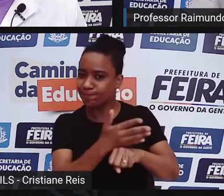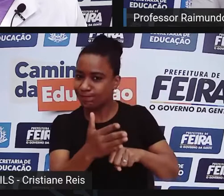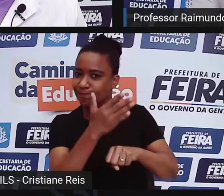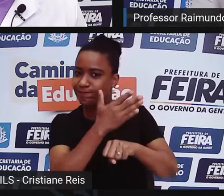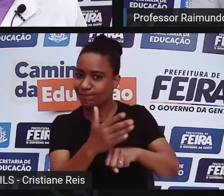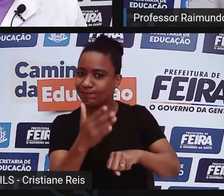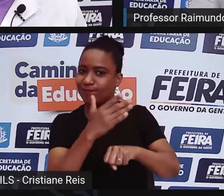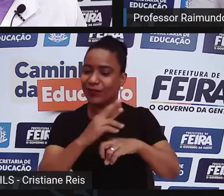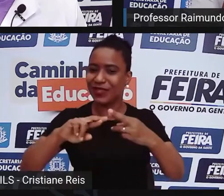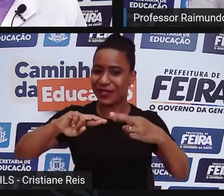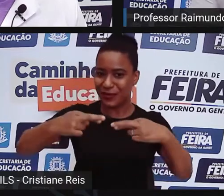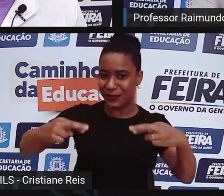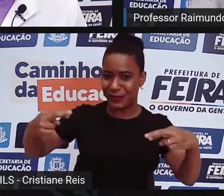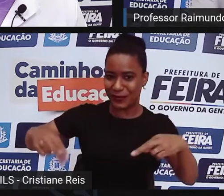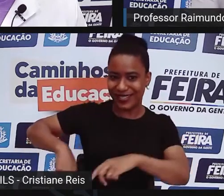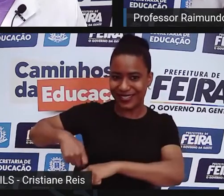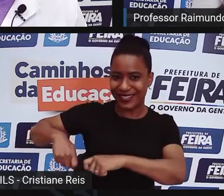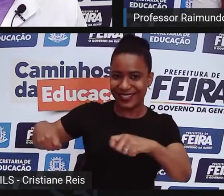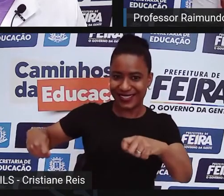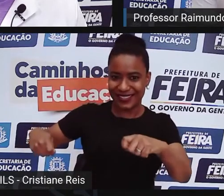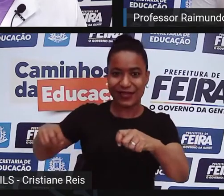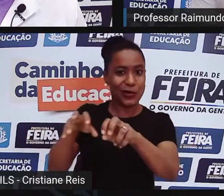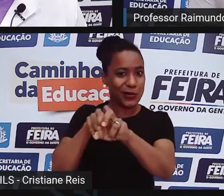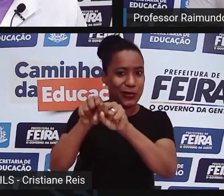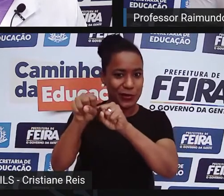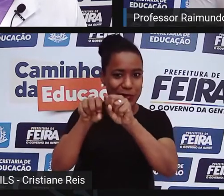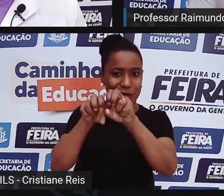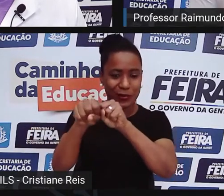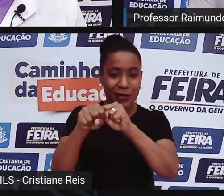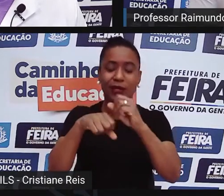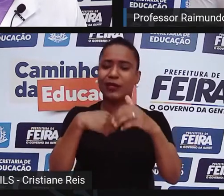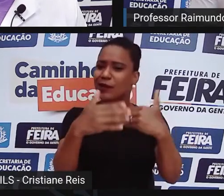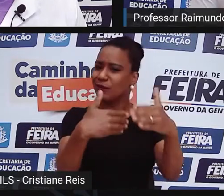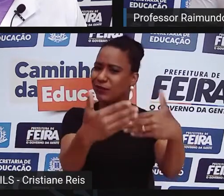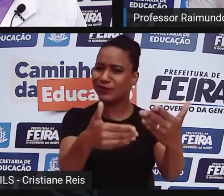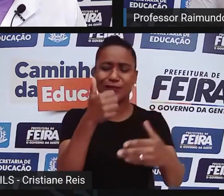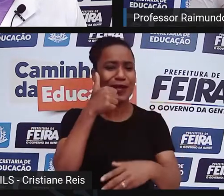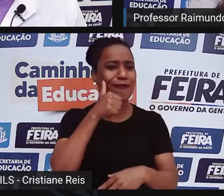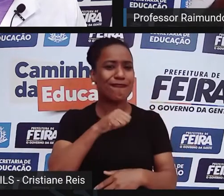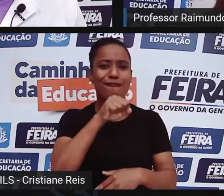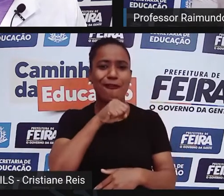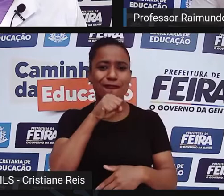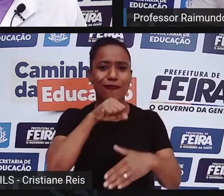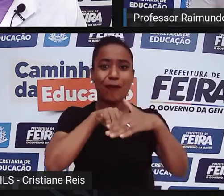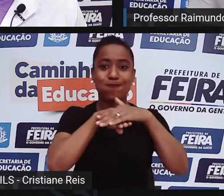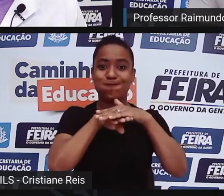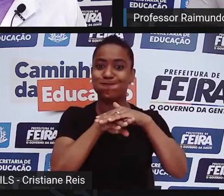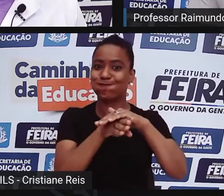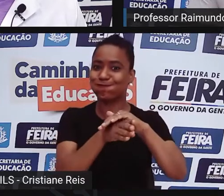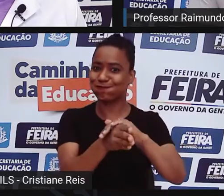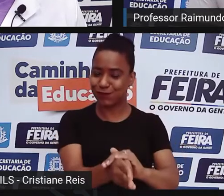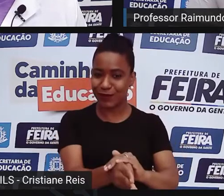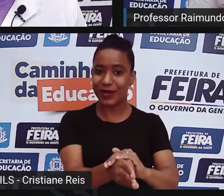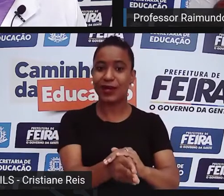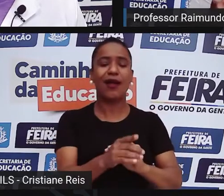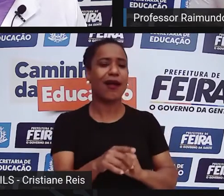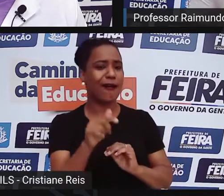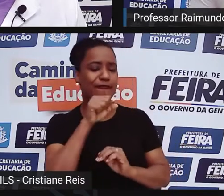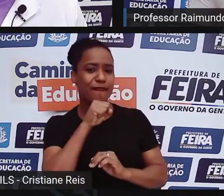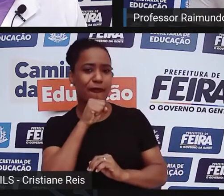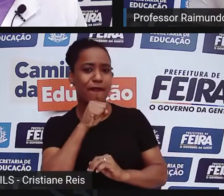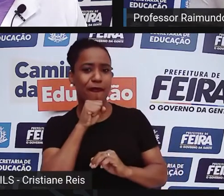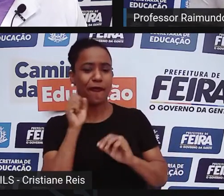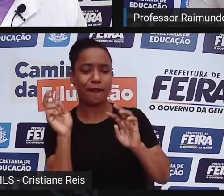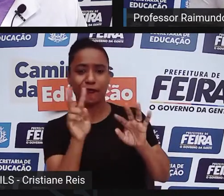graduação, aí um certo tempo a minha avó aceitou, graças a Deus. Eu mostrei para ela que a capoeira não é só